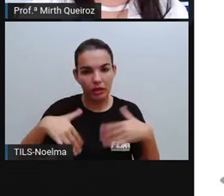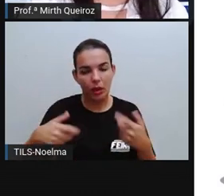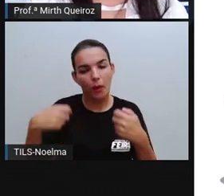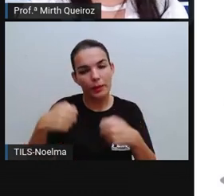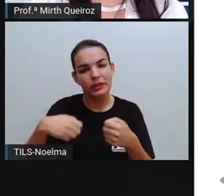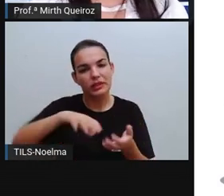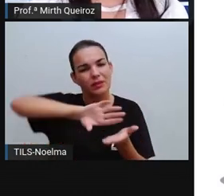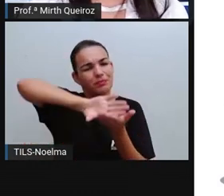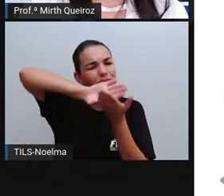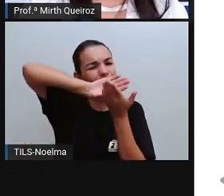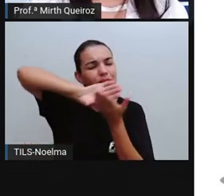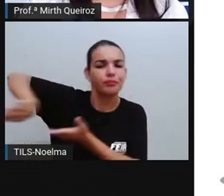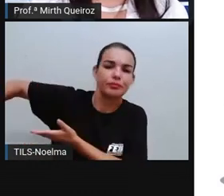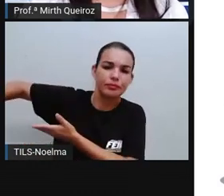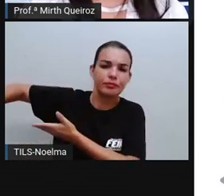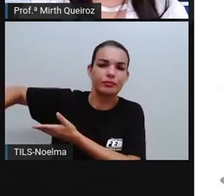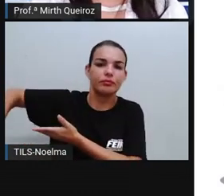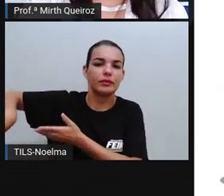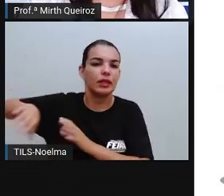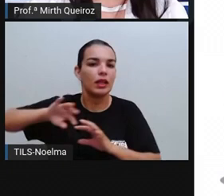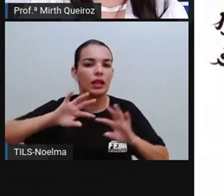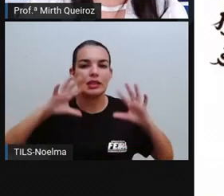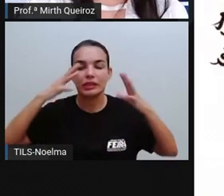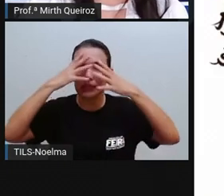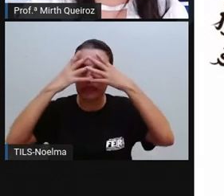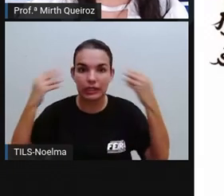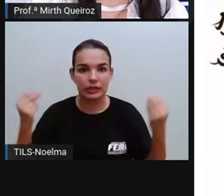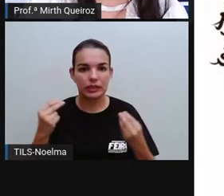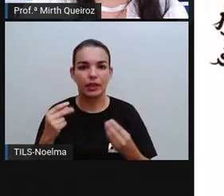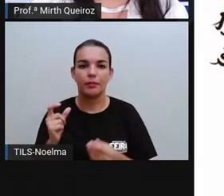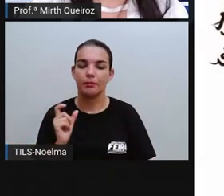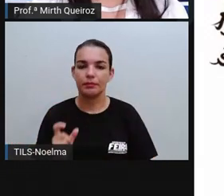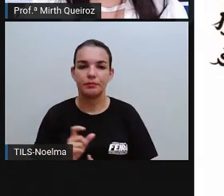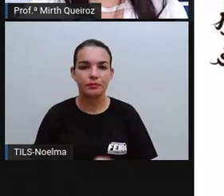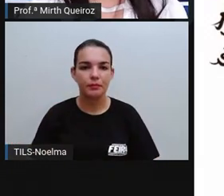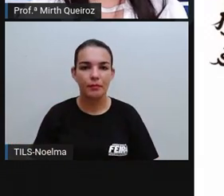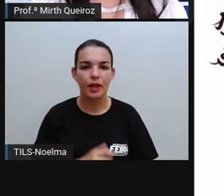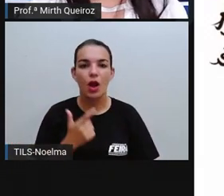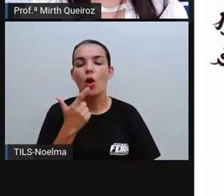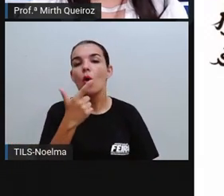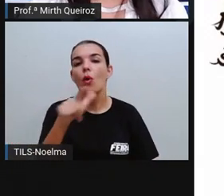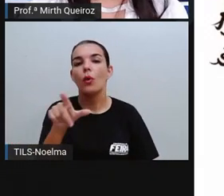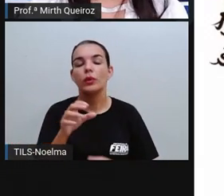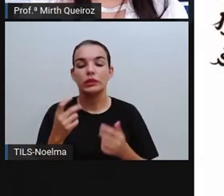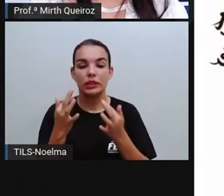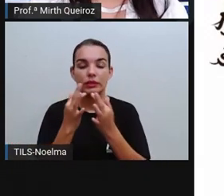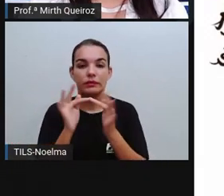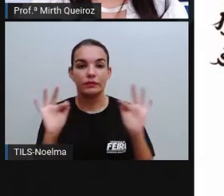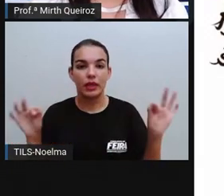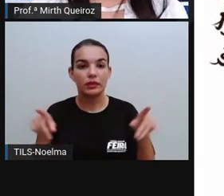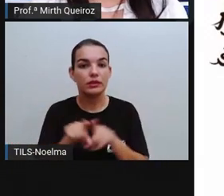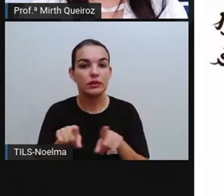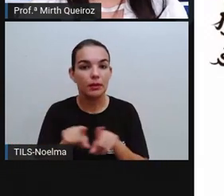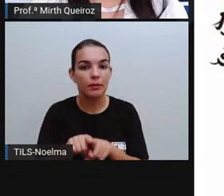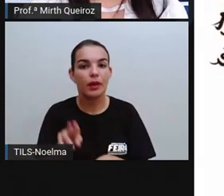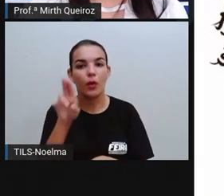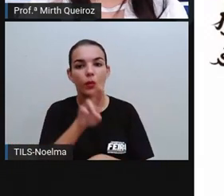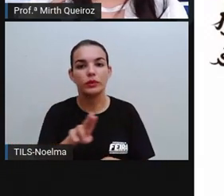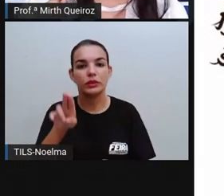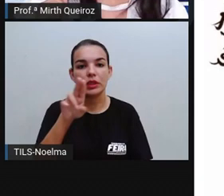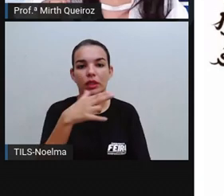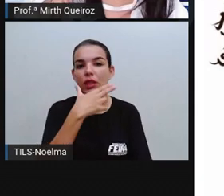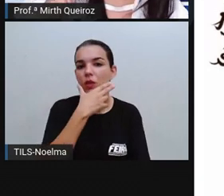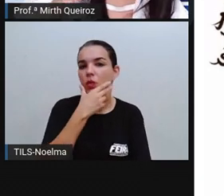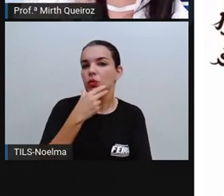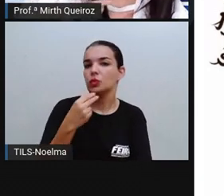essa expressão do vocabulário. Outra expressão também utilizada pelos homens, que além de ser